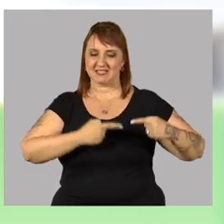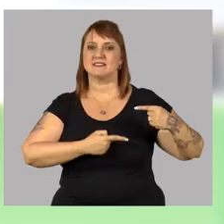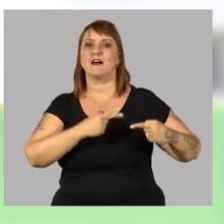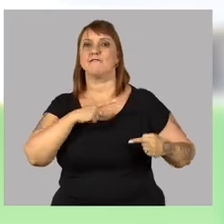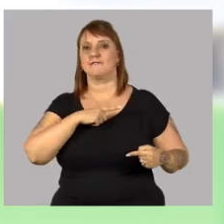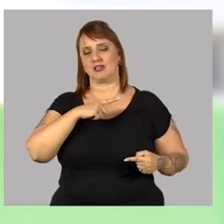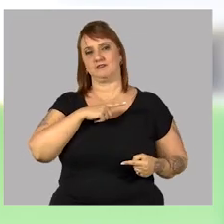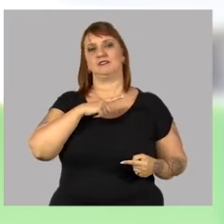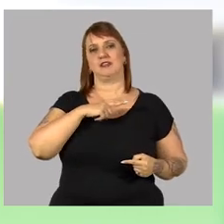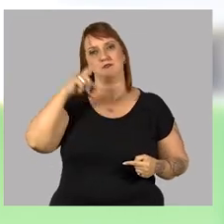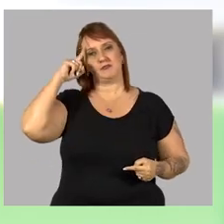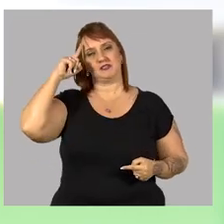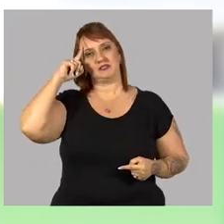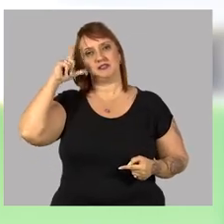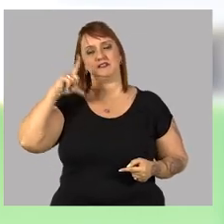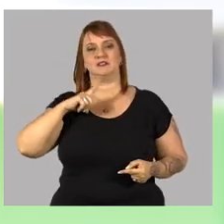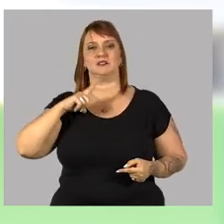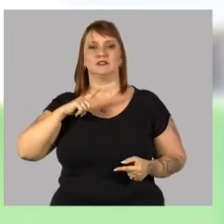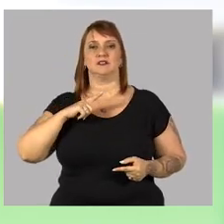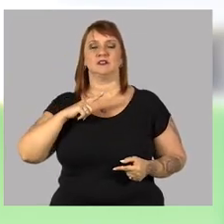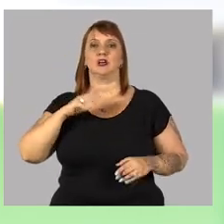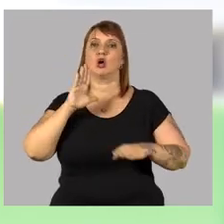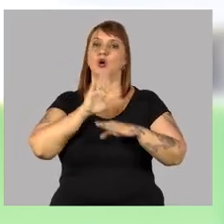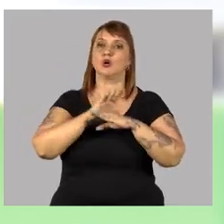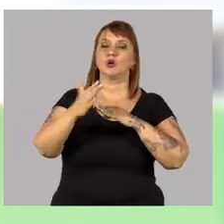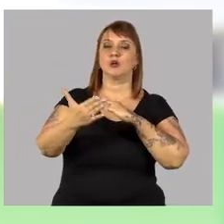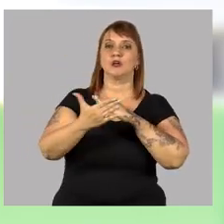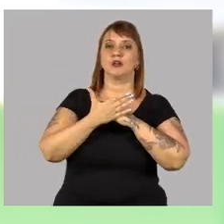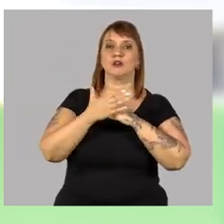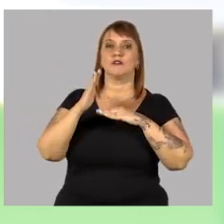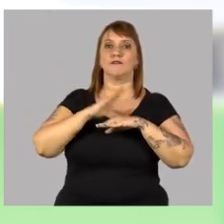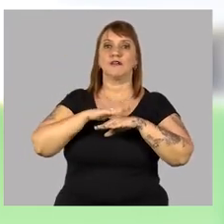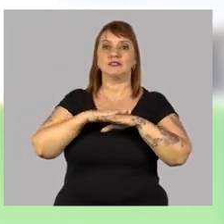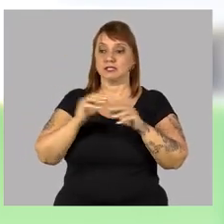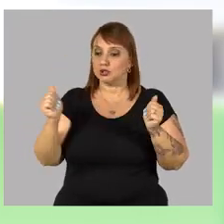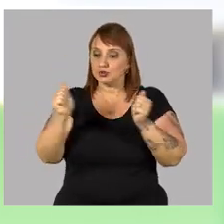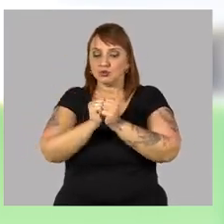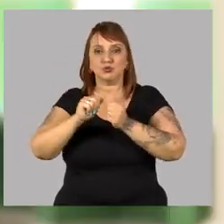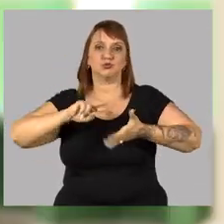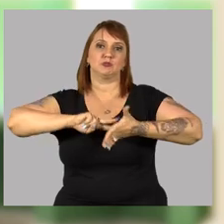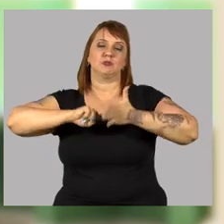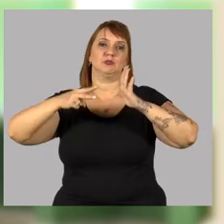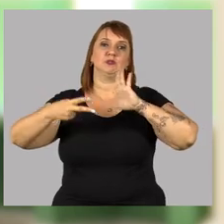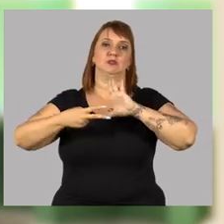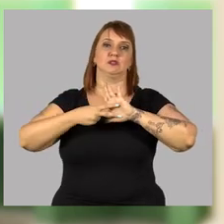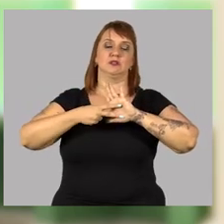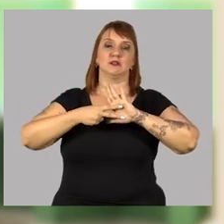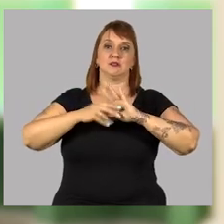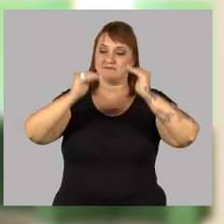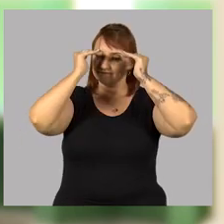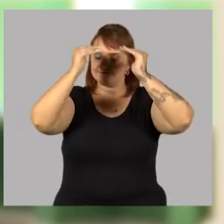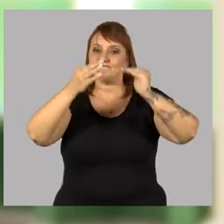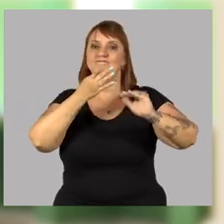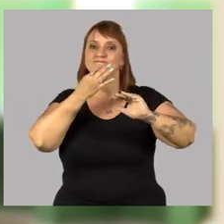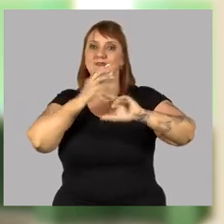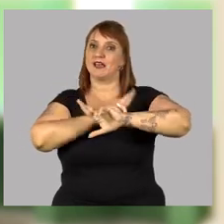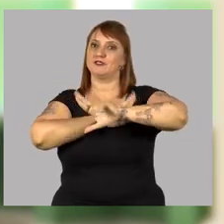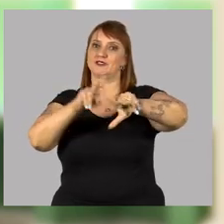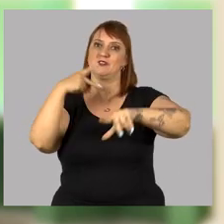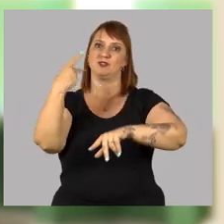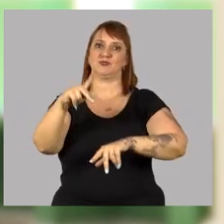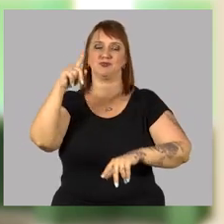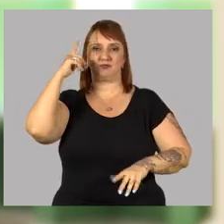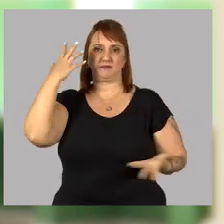desafiante, se a gente for pensar no dia a dia, que colaborar significa fazer junto, significa ouvir opiniões